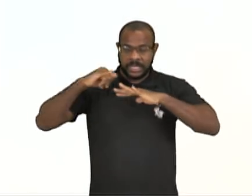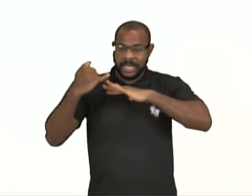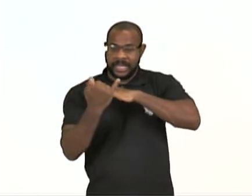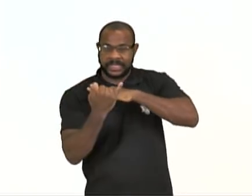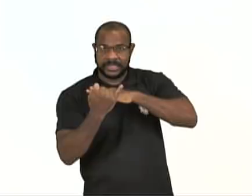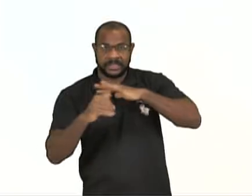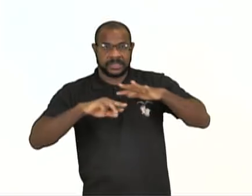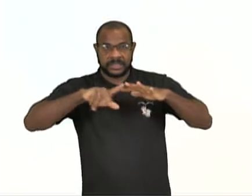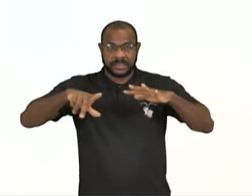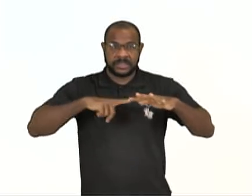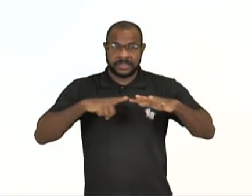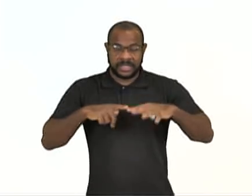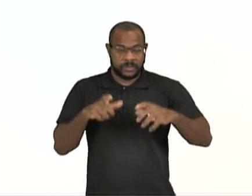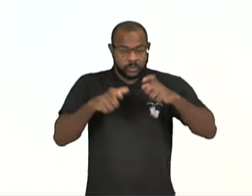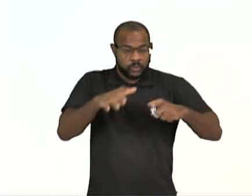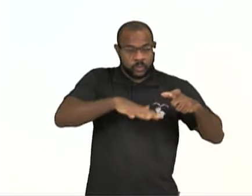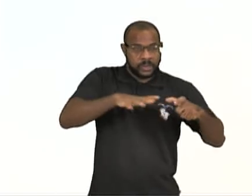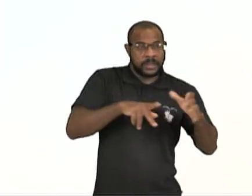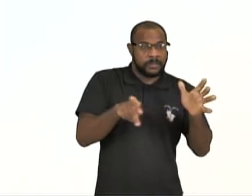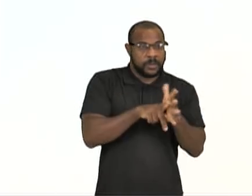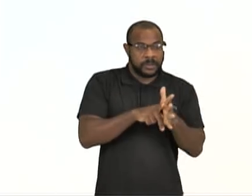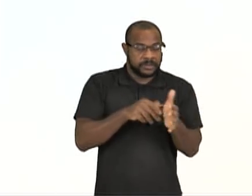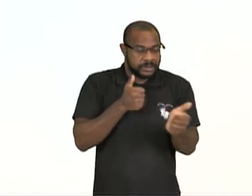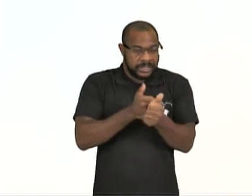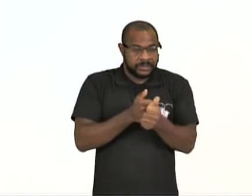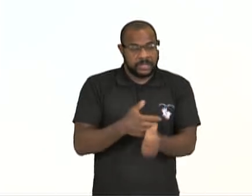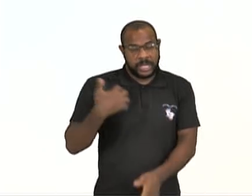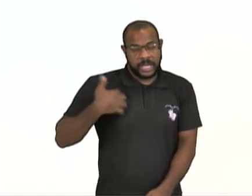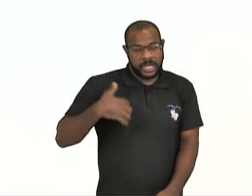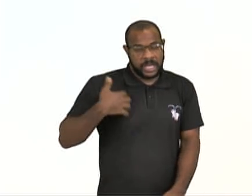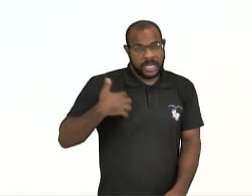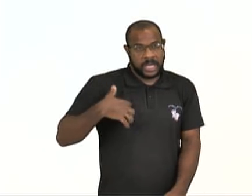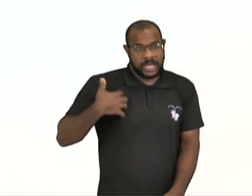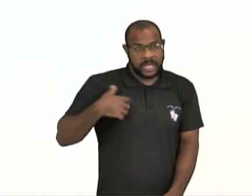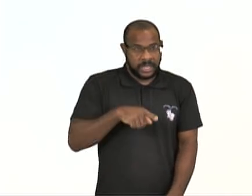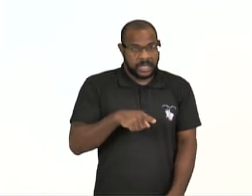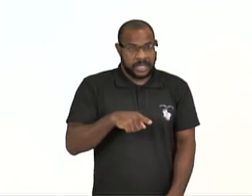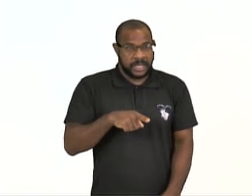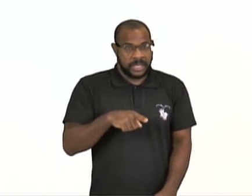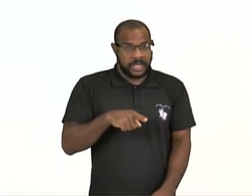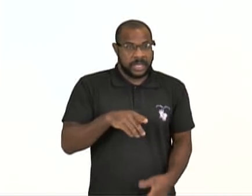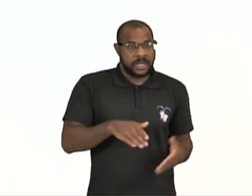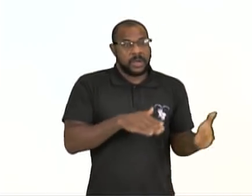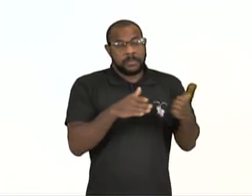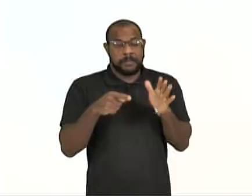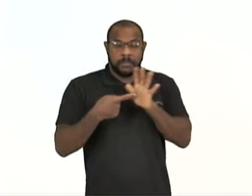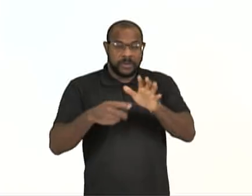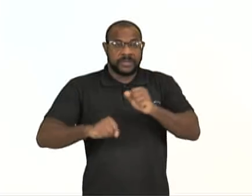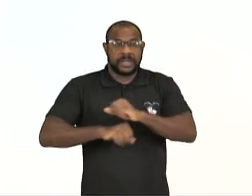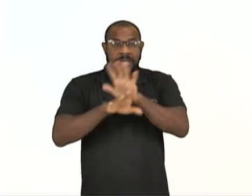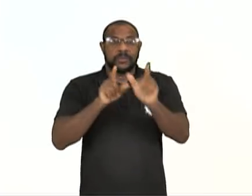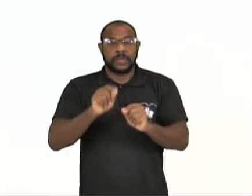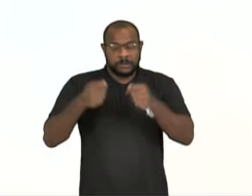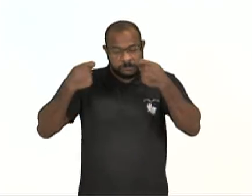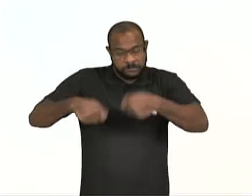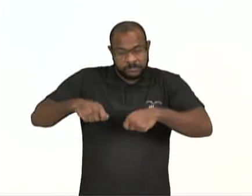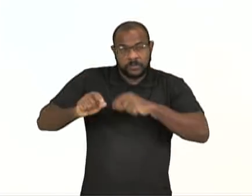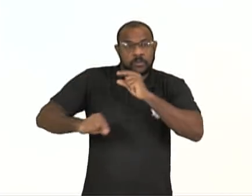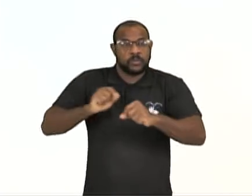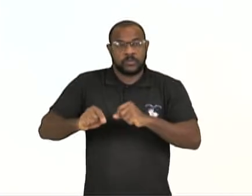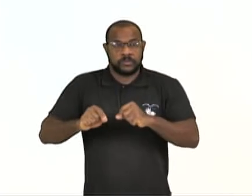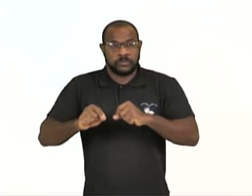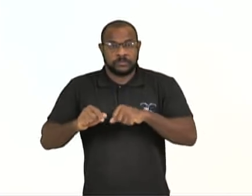águas argentinas, ou seja, está perto da Argentina, mas deixa claro a necessidade de